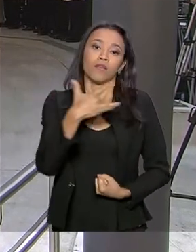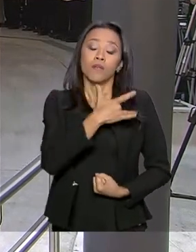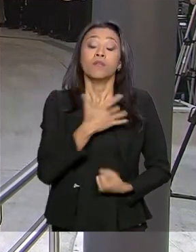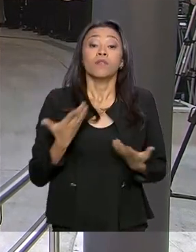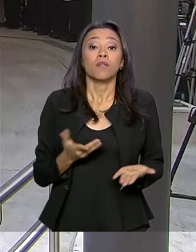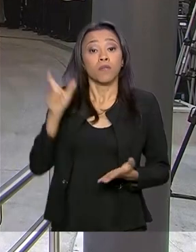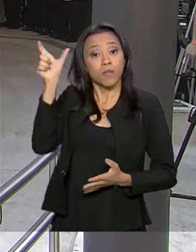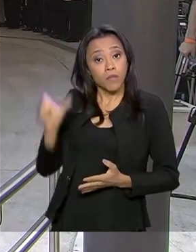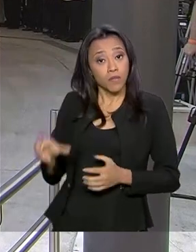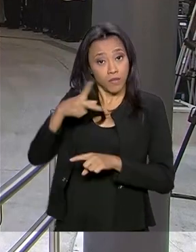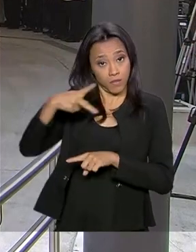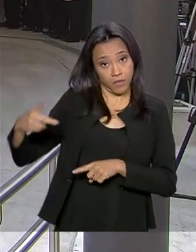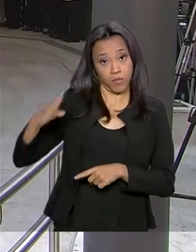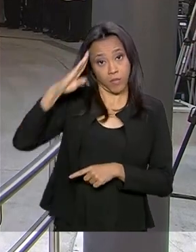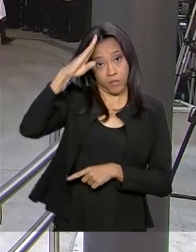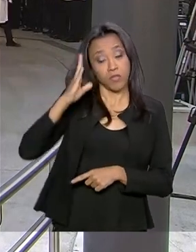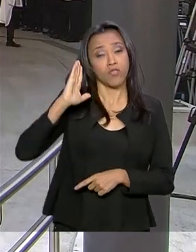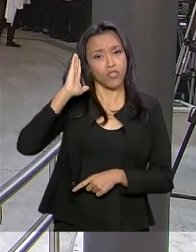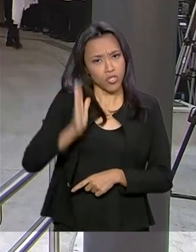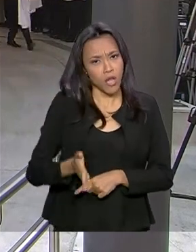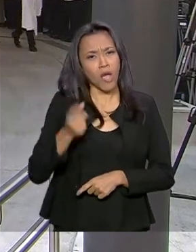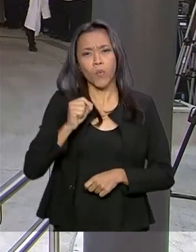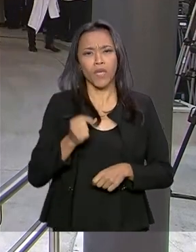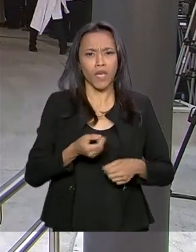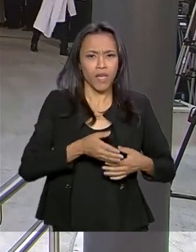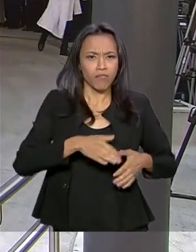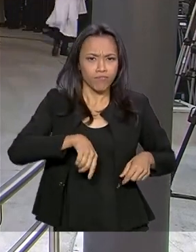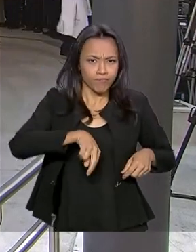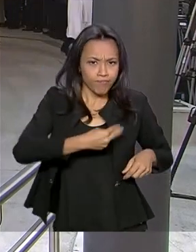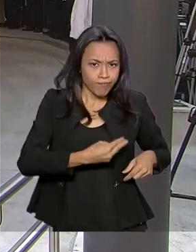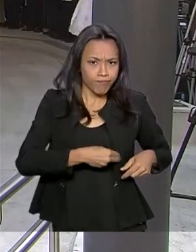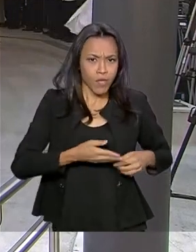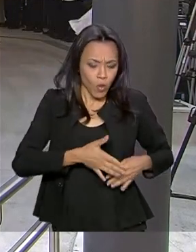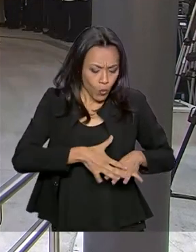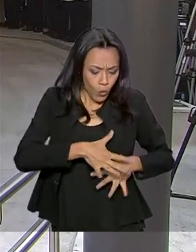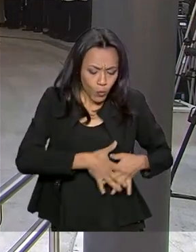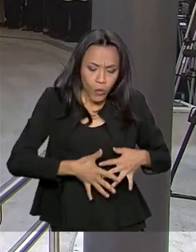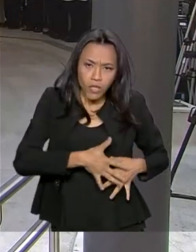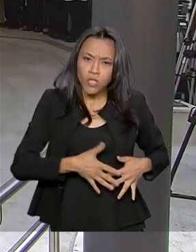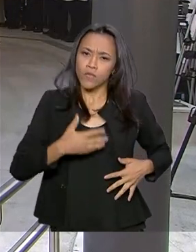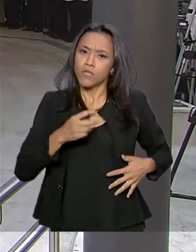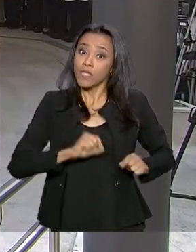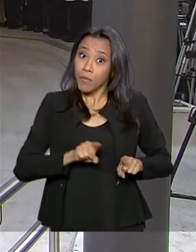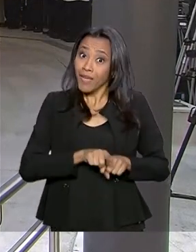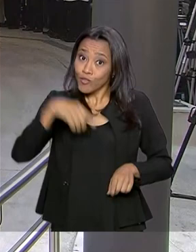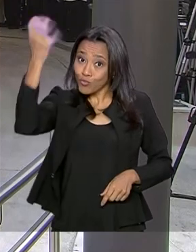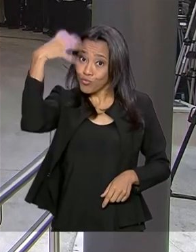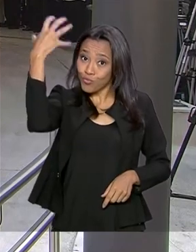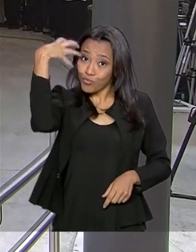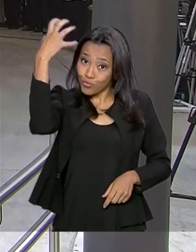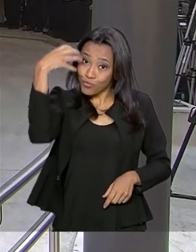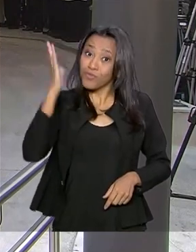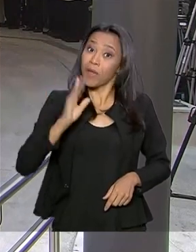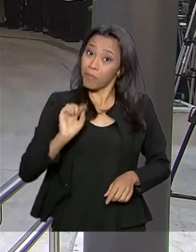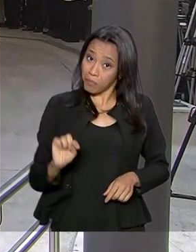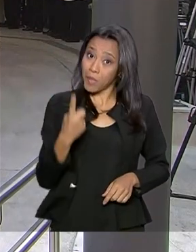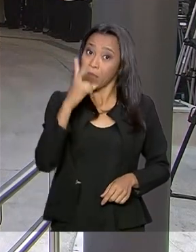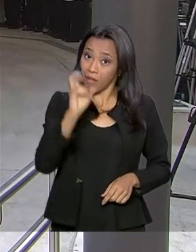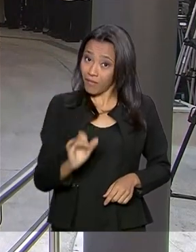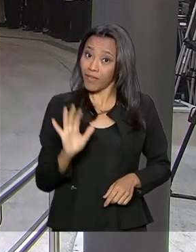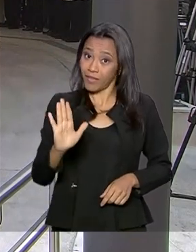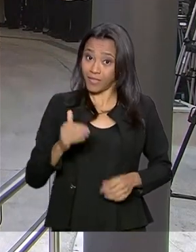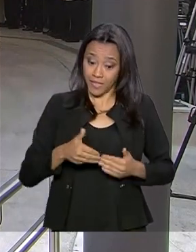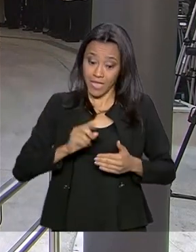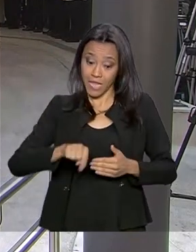O Jair Bolsonaro também refez curativos e tomou banho de chuveiro pela primeira vez, desde que se submeteu a